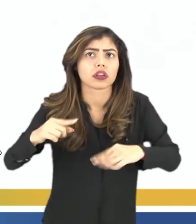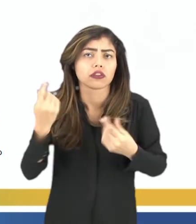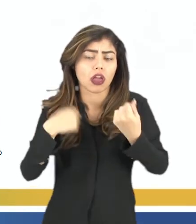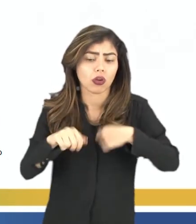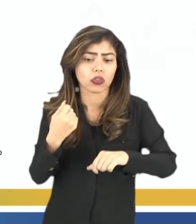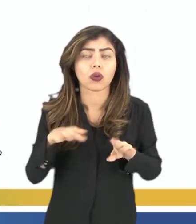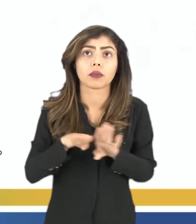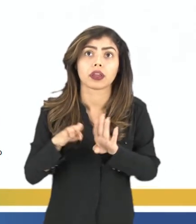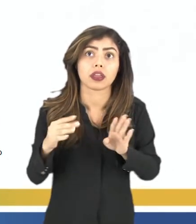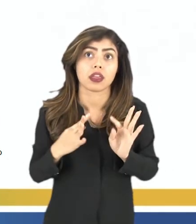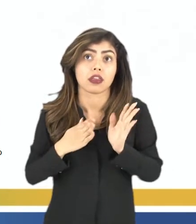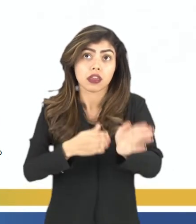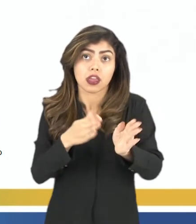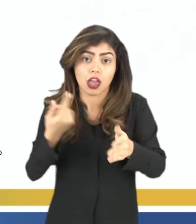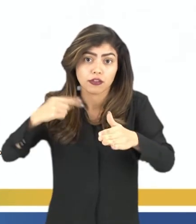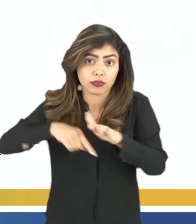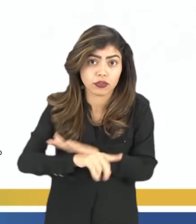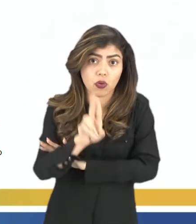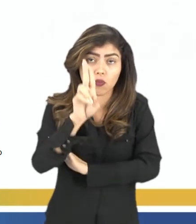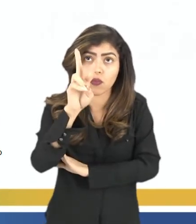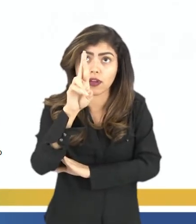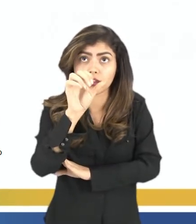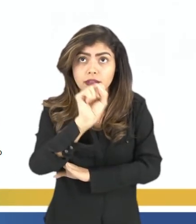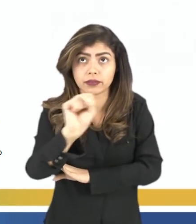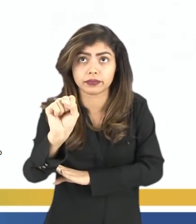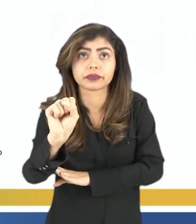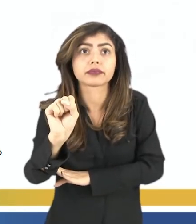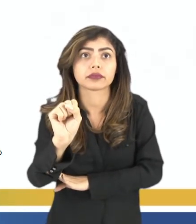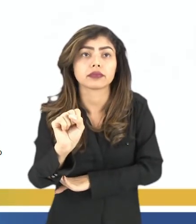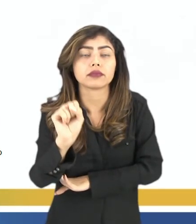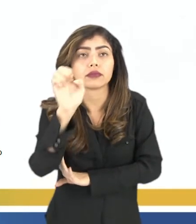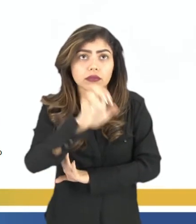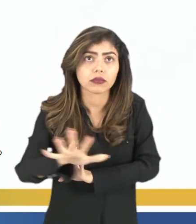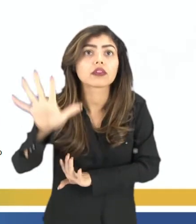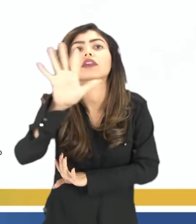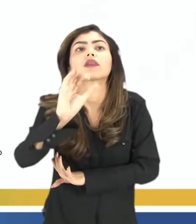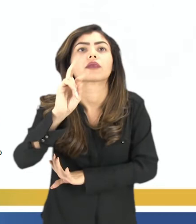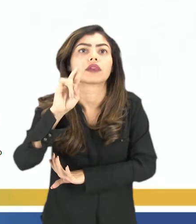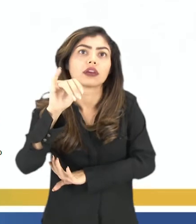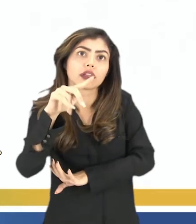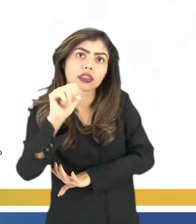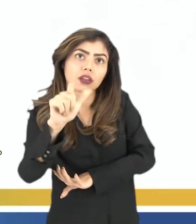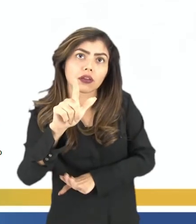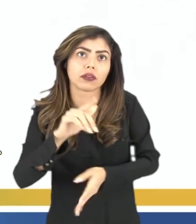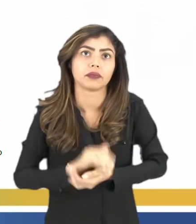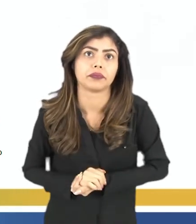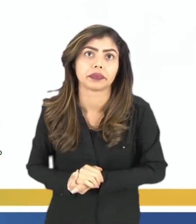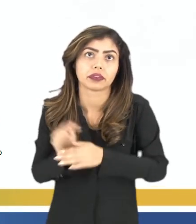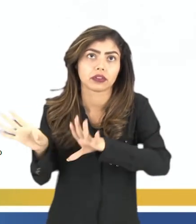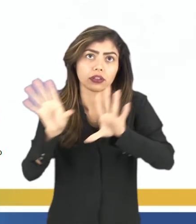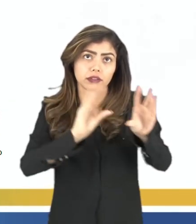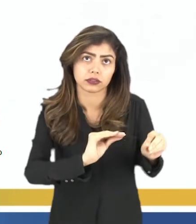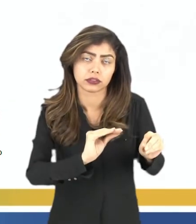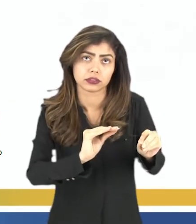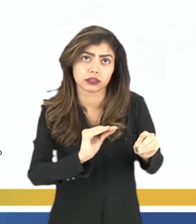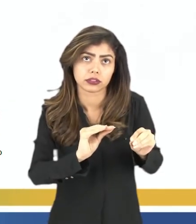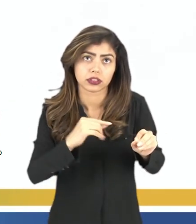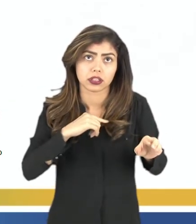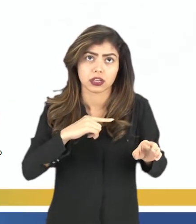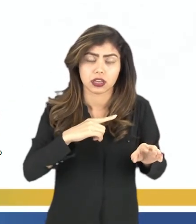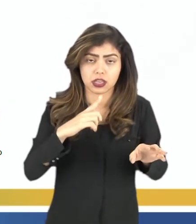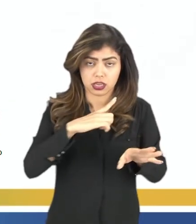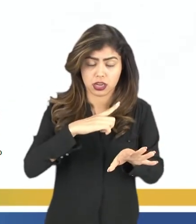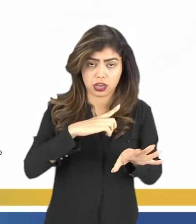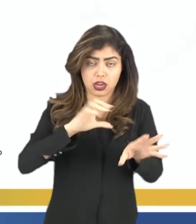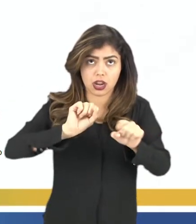e econômicas, elas vão difundir, pela União Soviética e pela Europa Oriental, aí. Como a gente viu, levando, inicialmente,